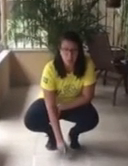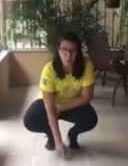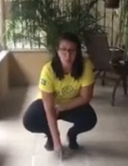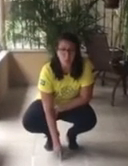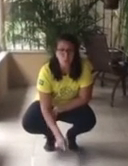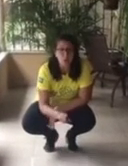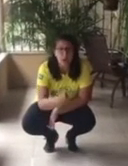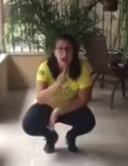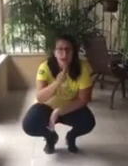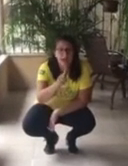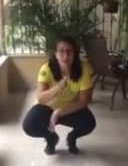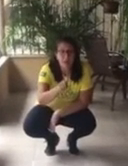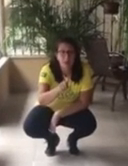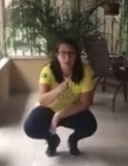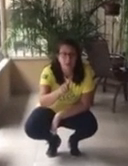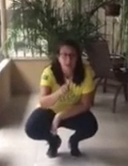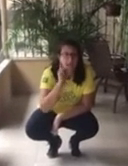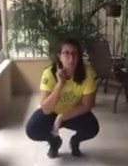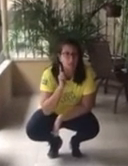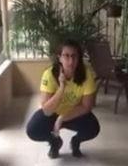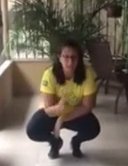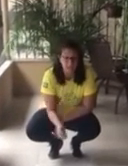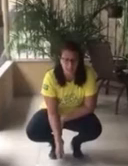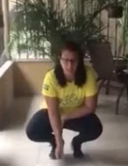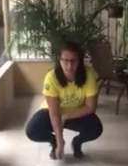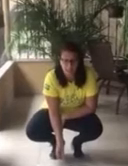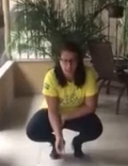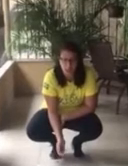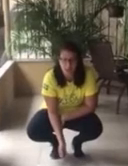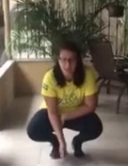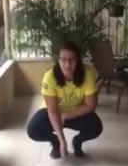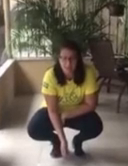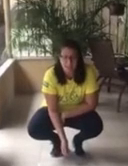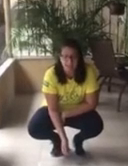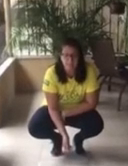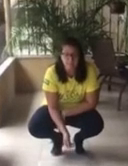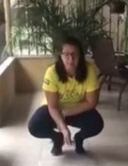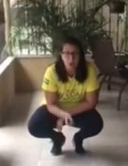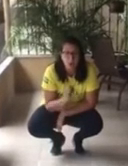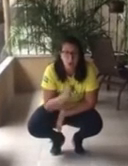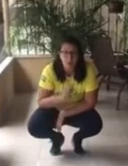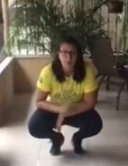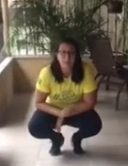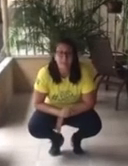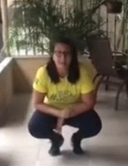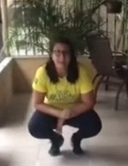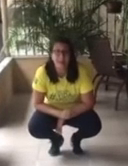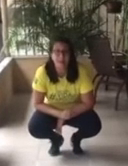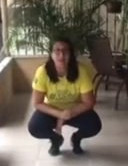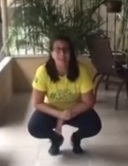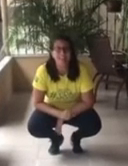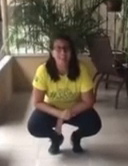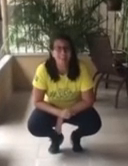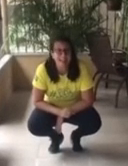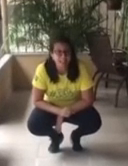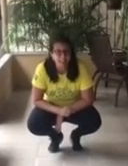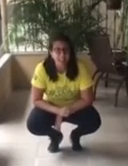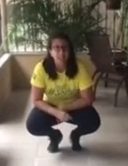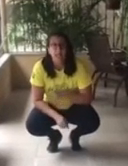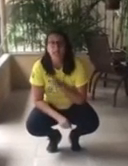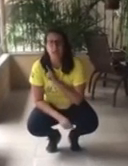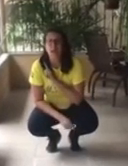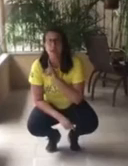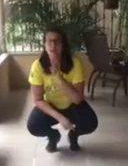pular do número um até o número dez Só que antes a gente joga a pedrinha Ó, minha pedrinha caiu na casa